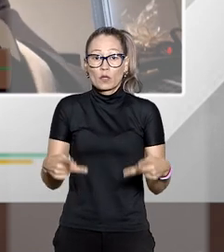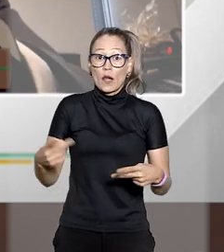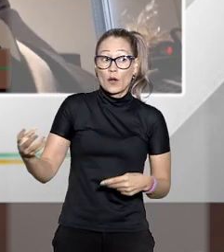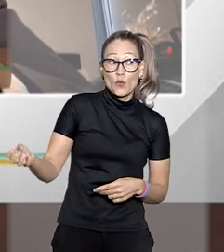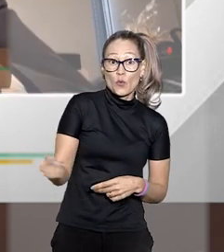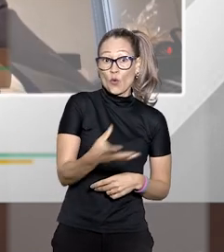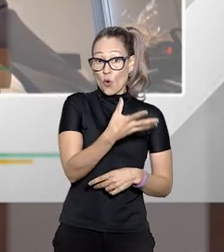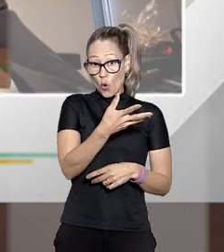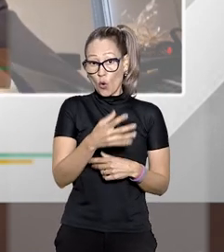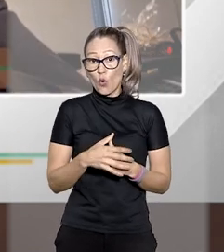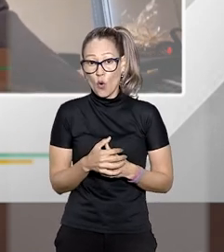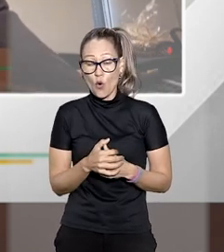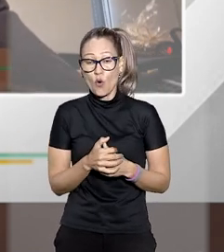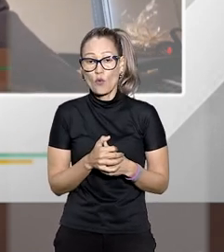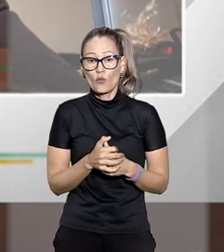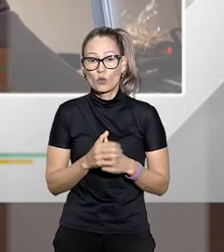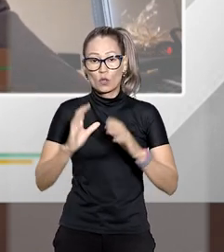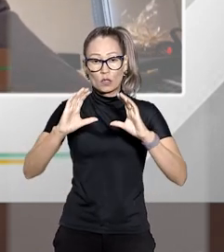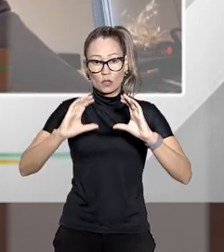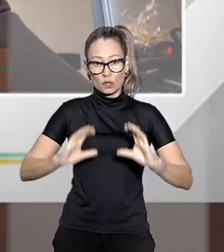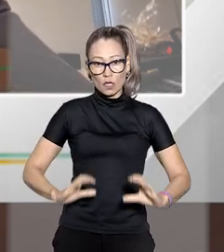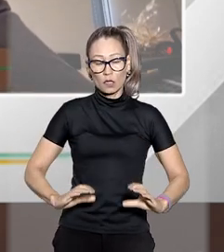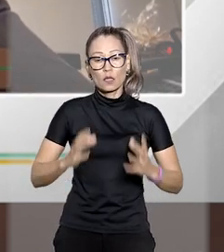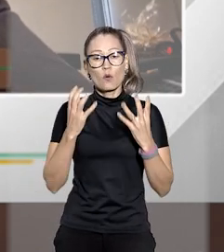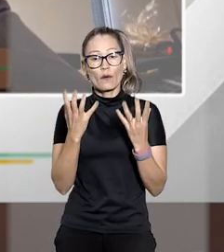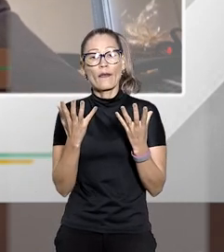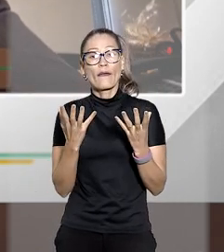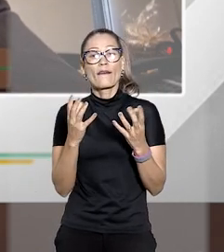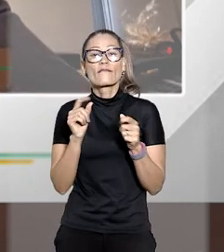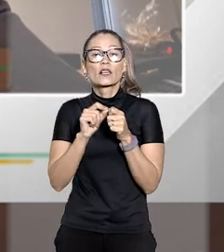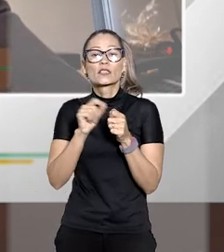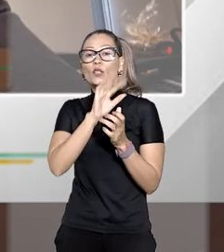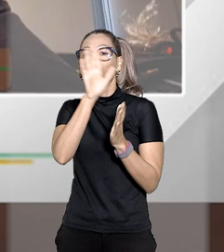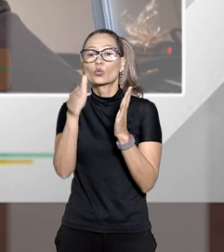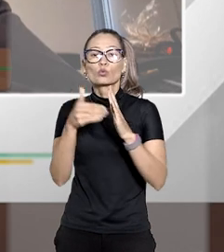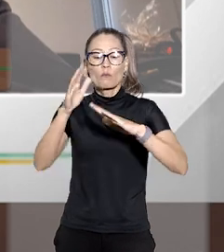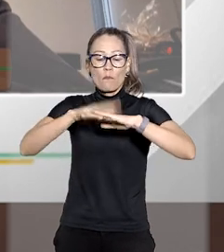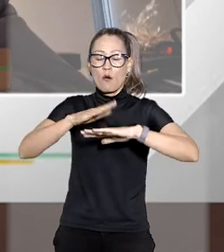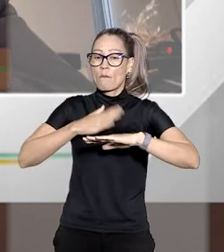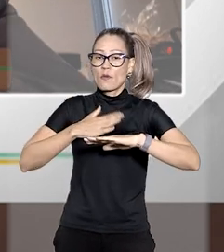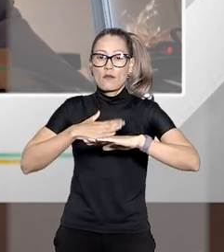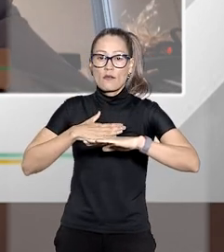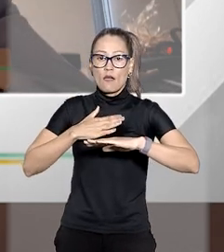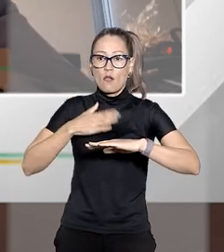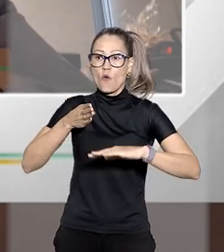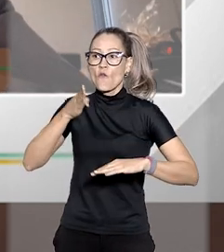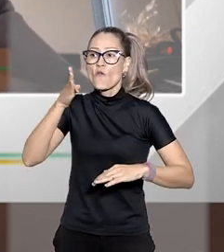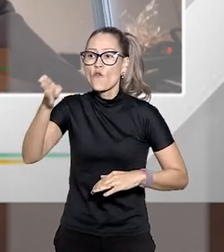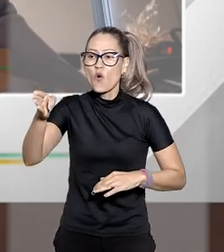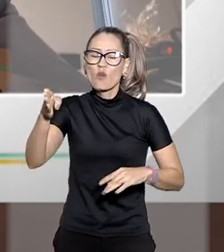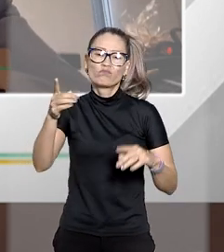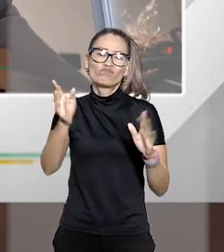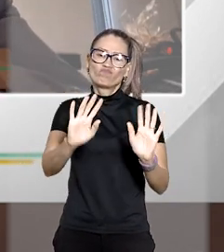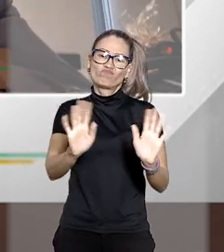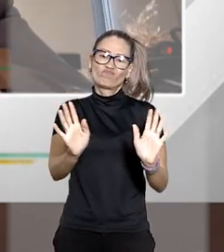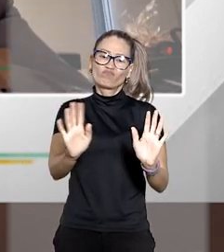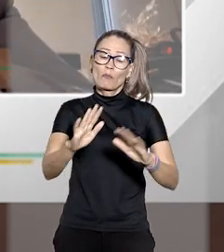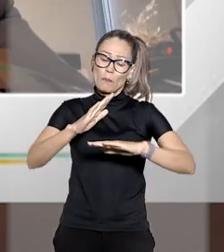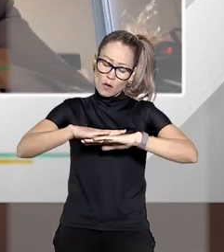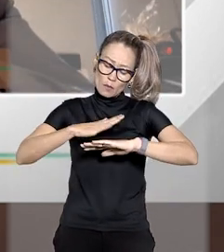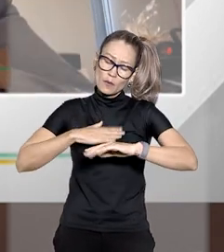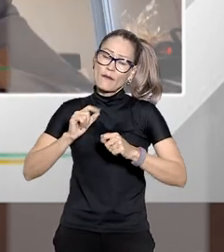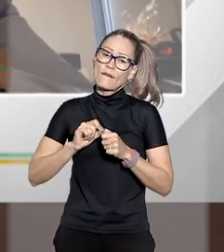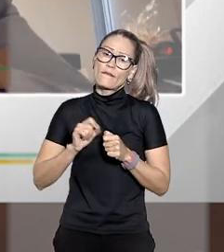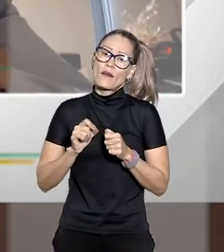chamada pós-modernidade em que o cidadão quer fazer tudo na palma da mão ele não quer mais o deslocamento ele não quer